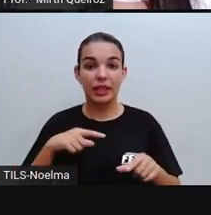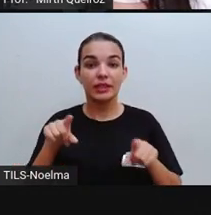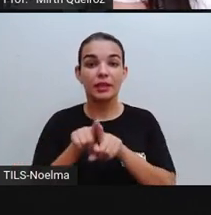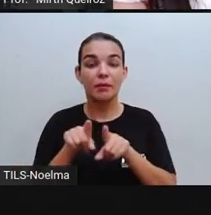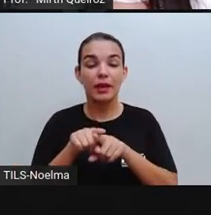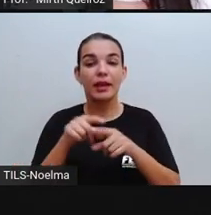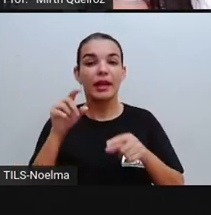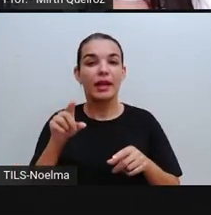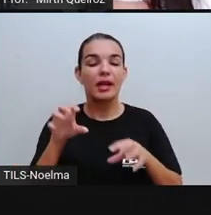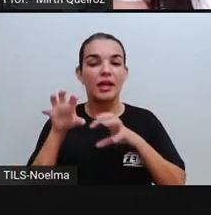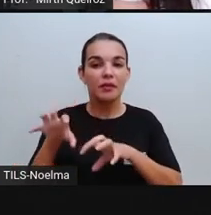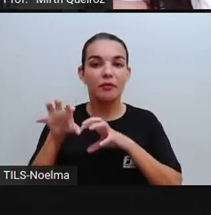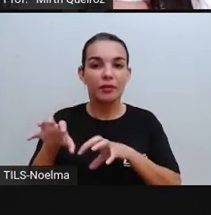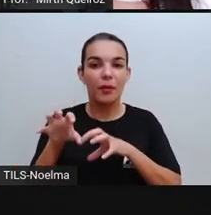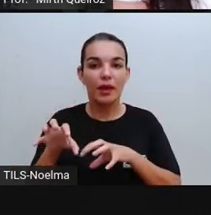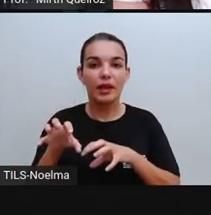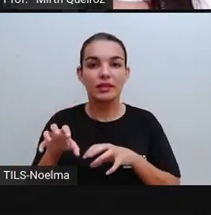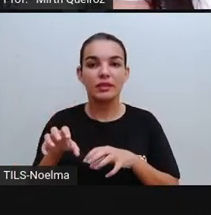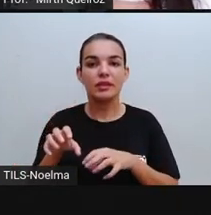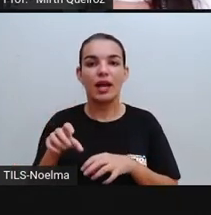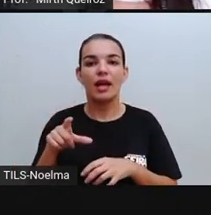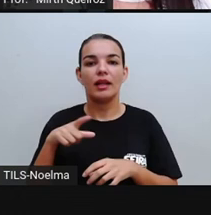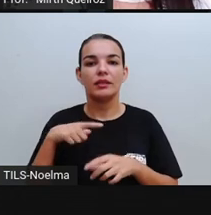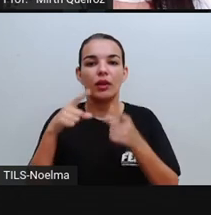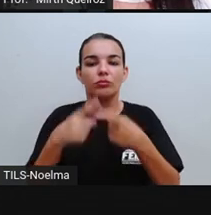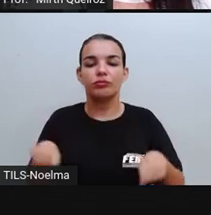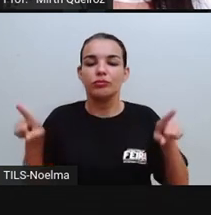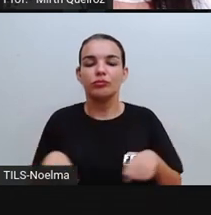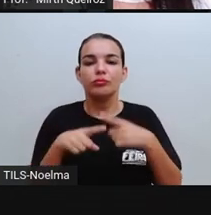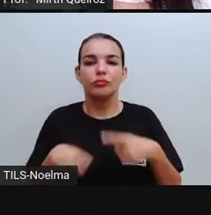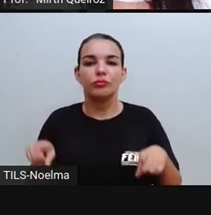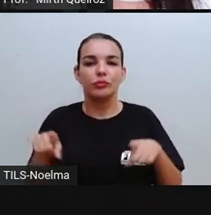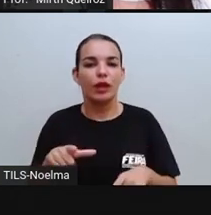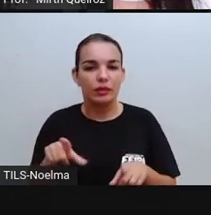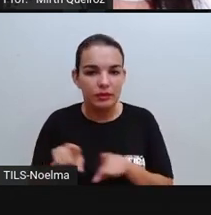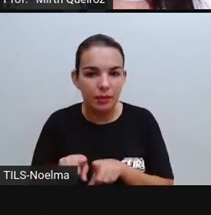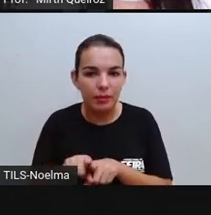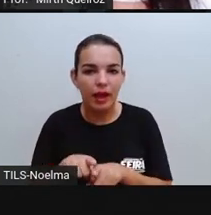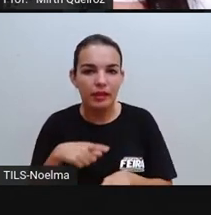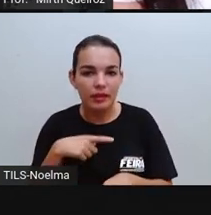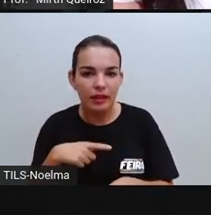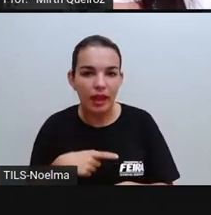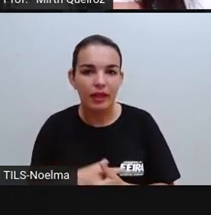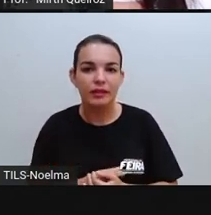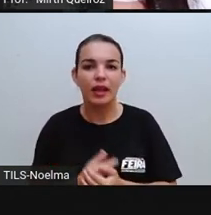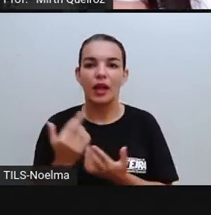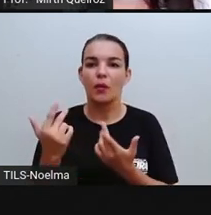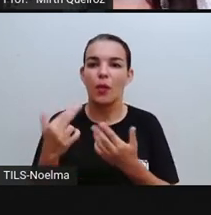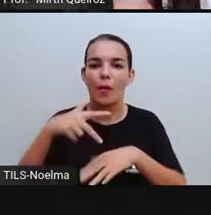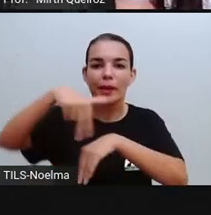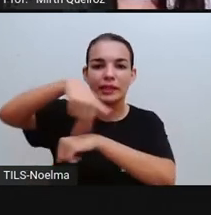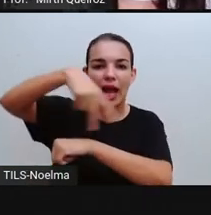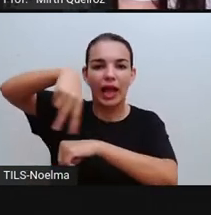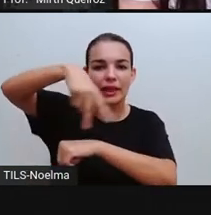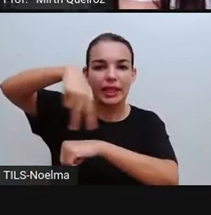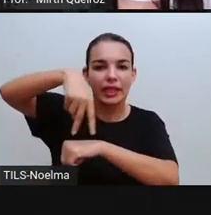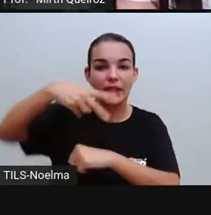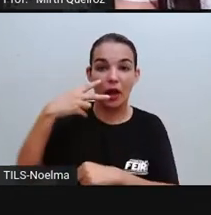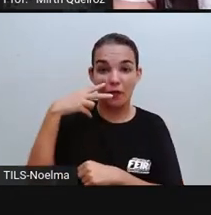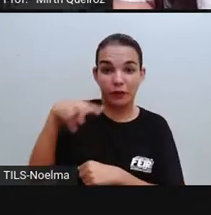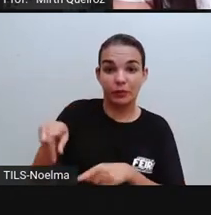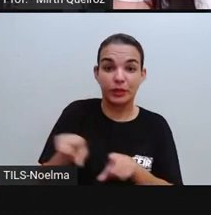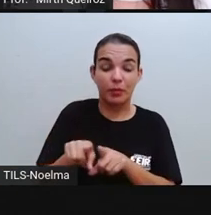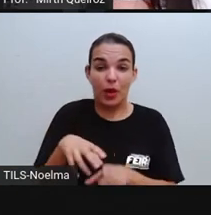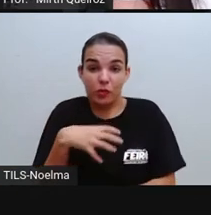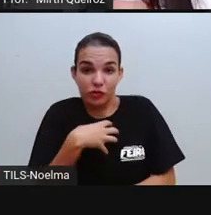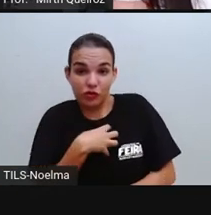cadência e o ritmo sincopado próprio da música popular brasileira. Igualmente, na dança, verificamos que